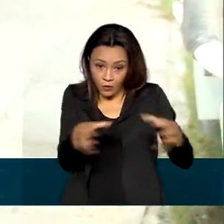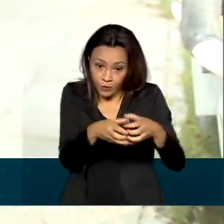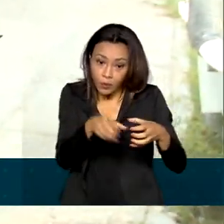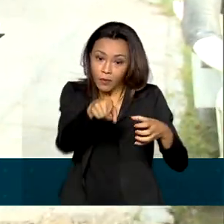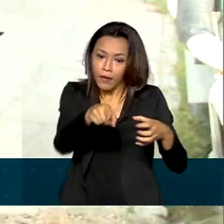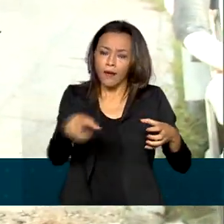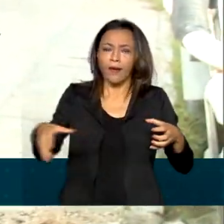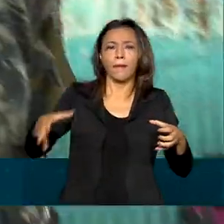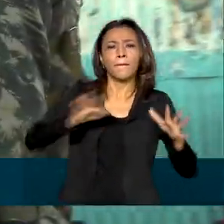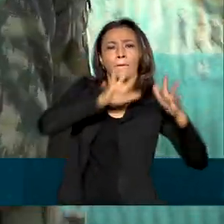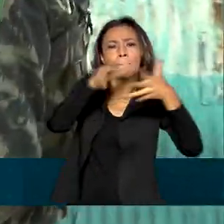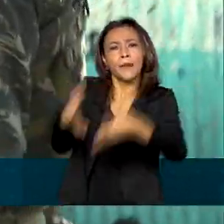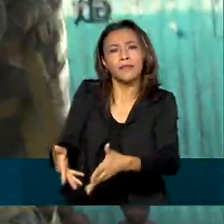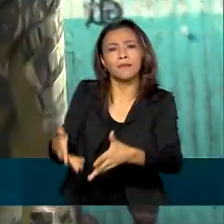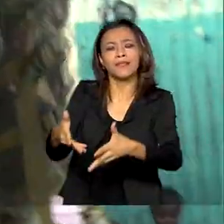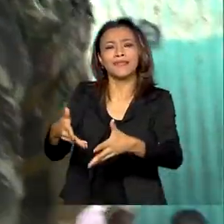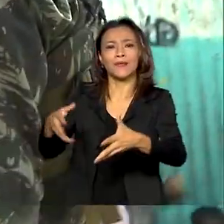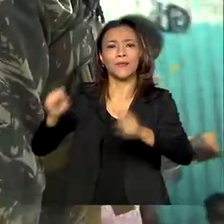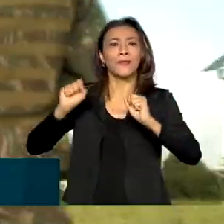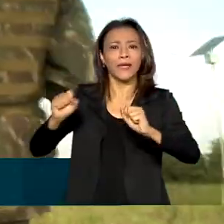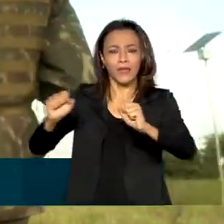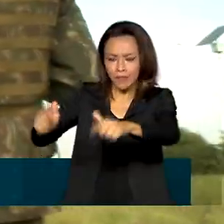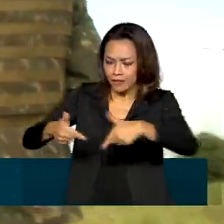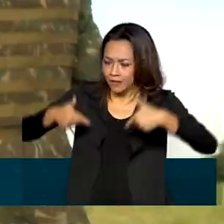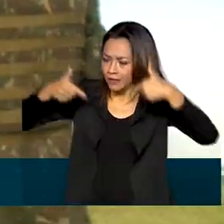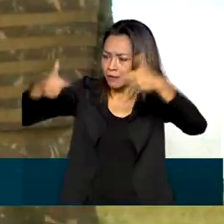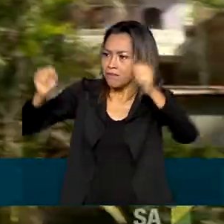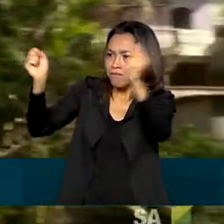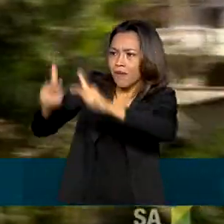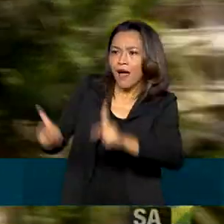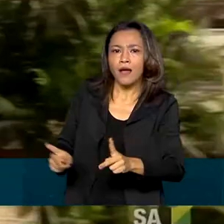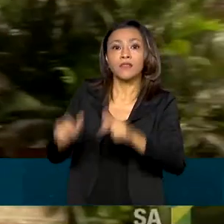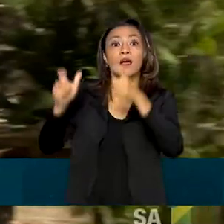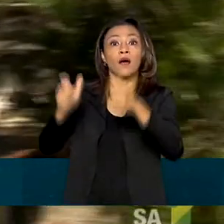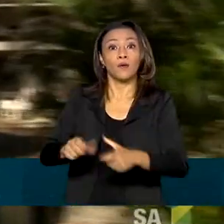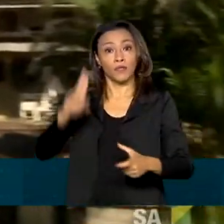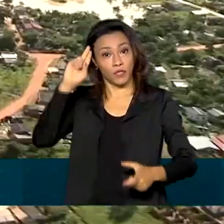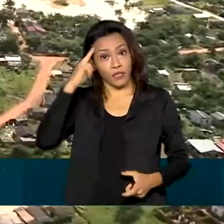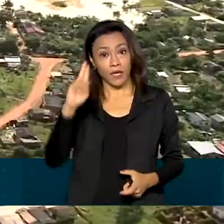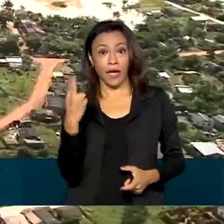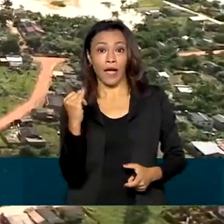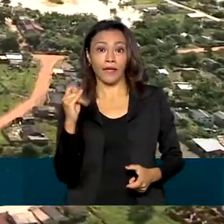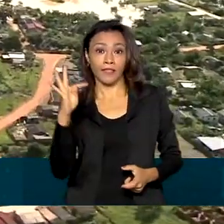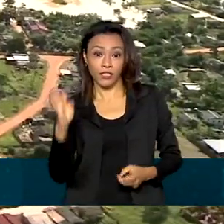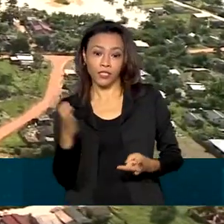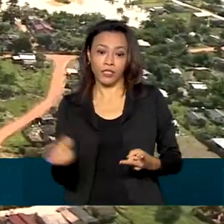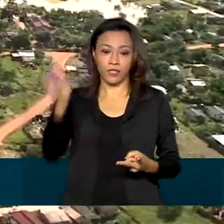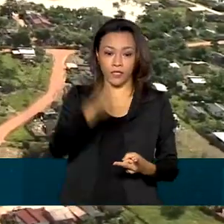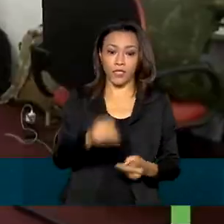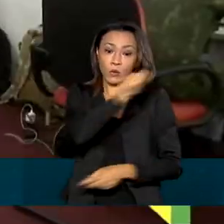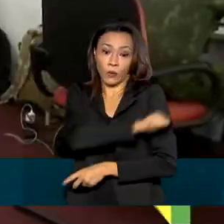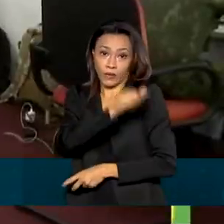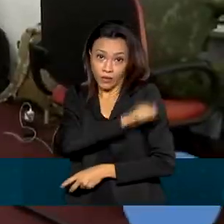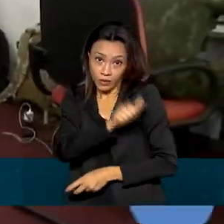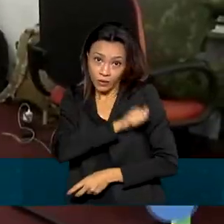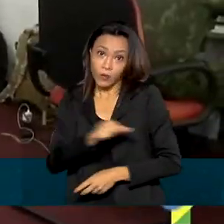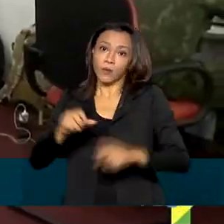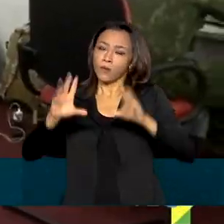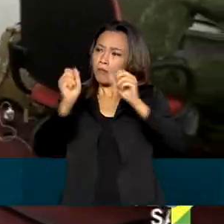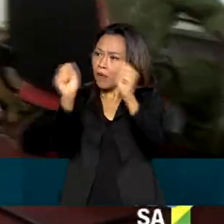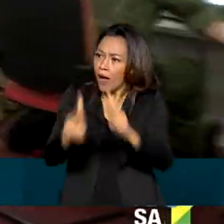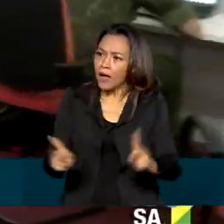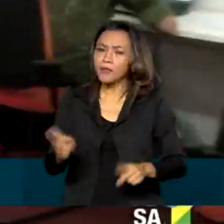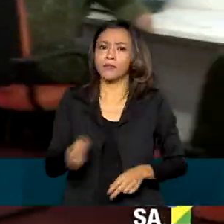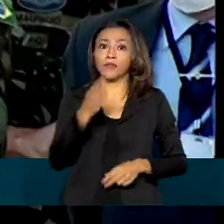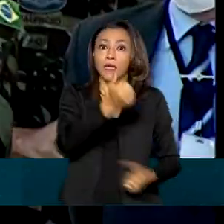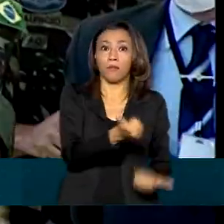participação na Força de Paz no Haiti, na pacificação de favelas do Rio, no apoio a enchentes e na segurança